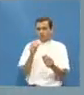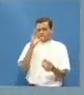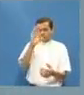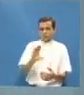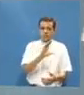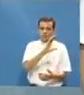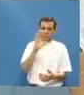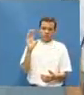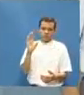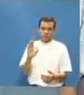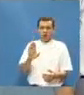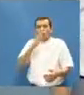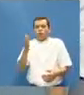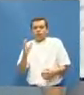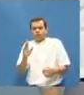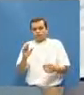sua caminhada